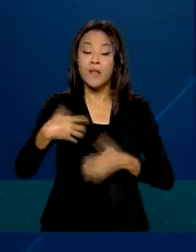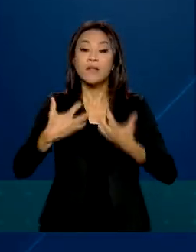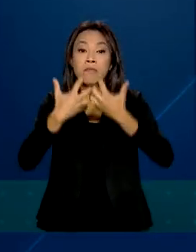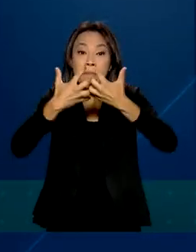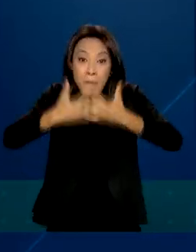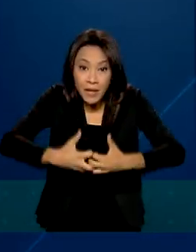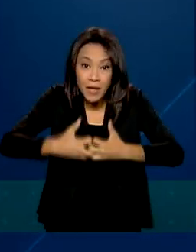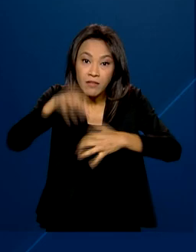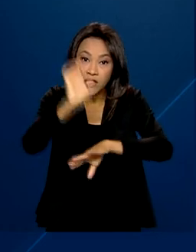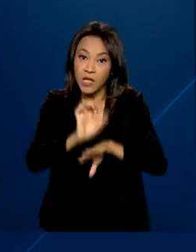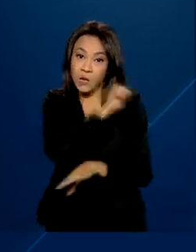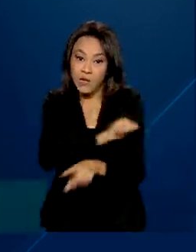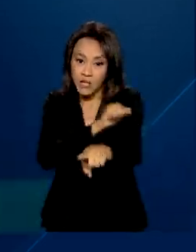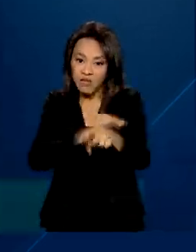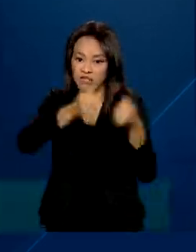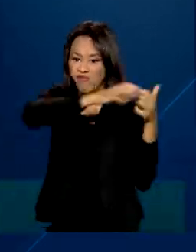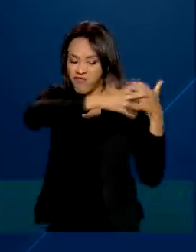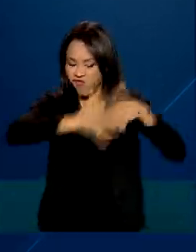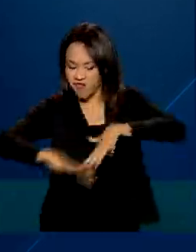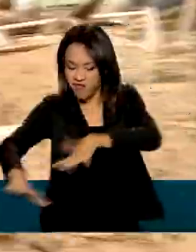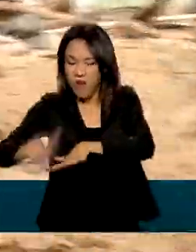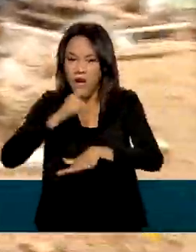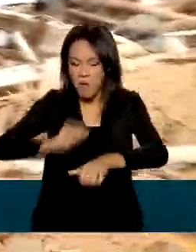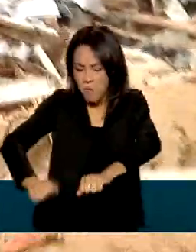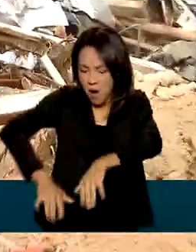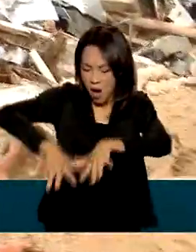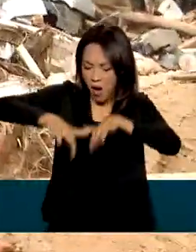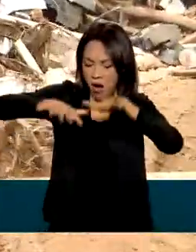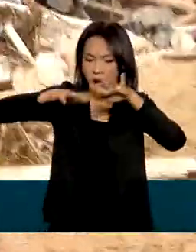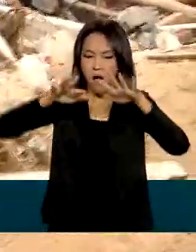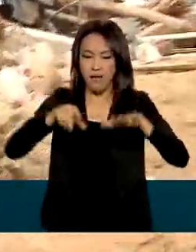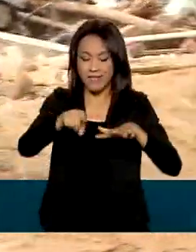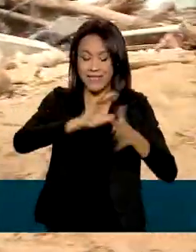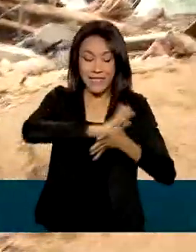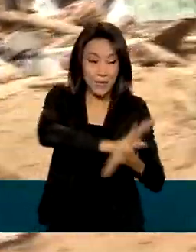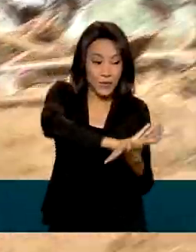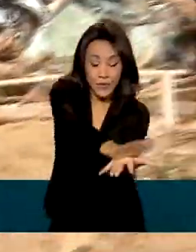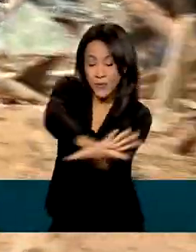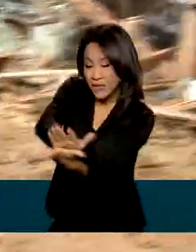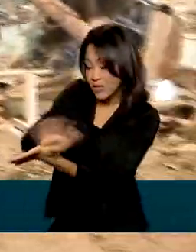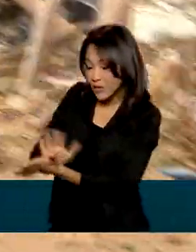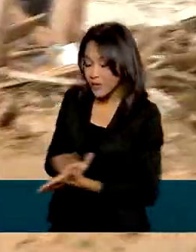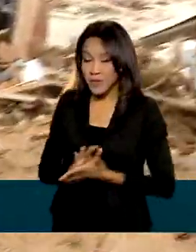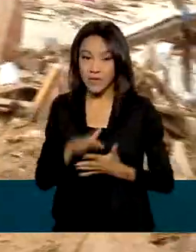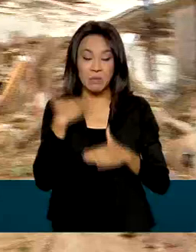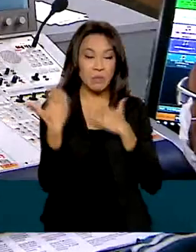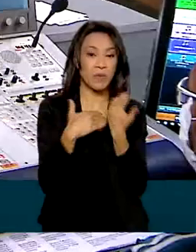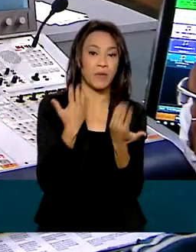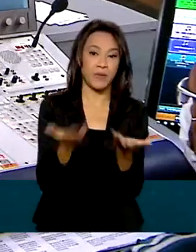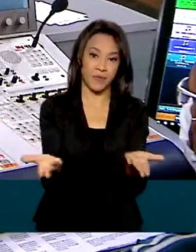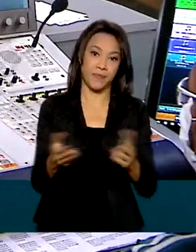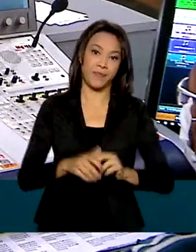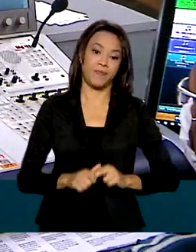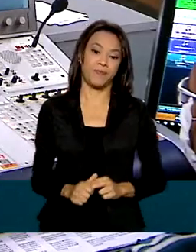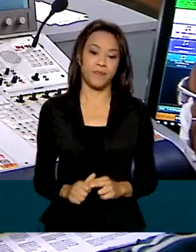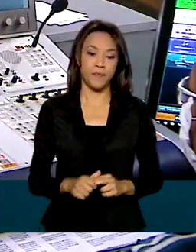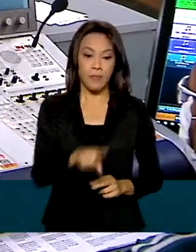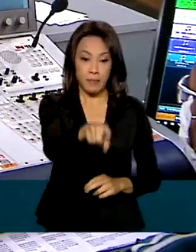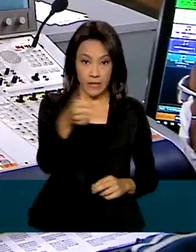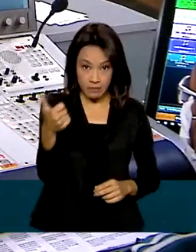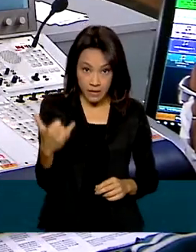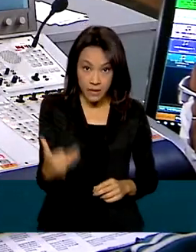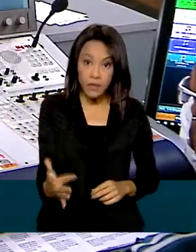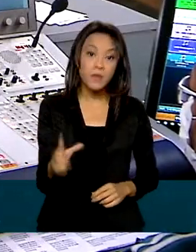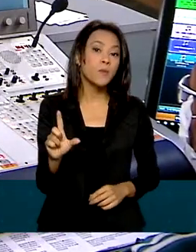teve deslizamentos de terra e enchentes que deixaram um rastro de destruição e morte. O primeiro momento é o